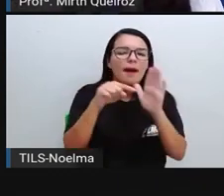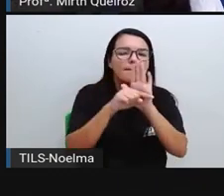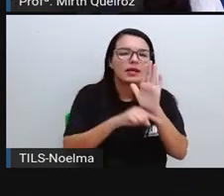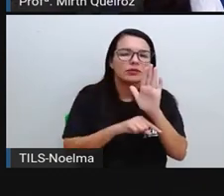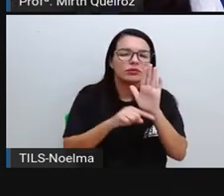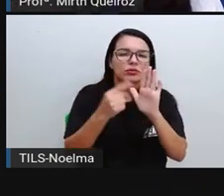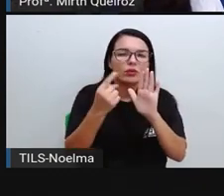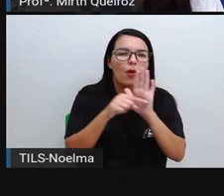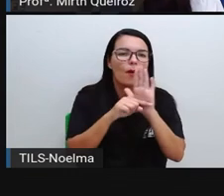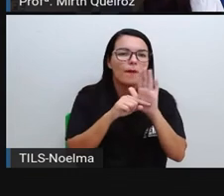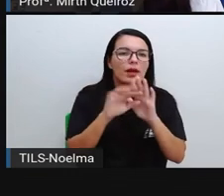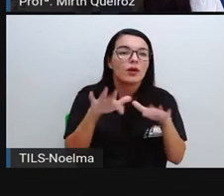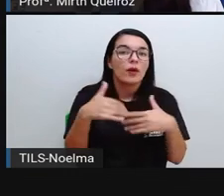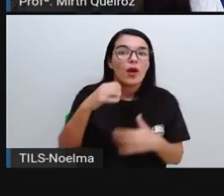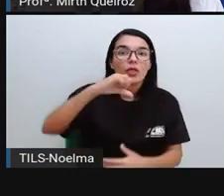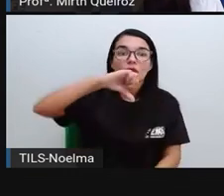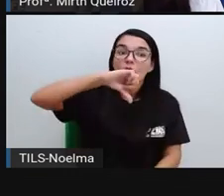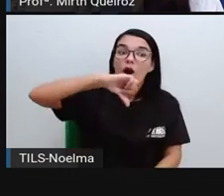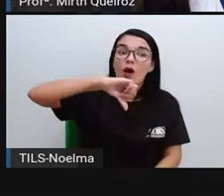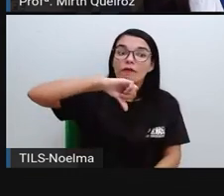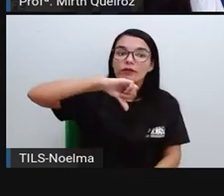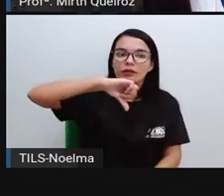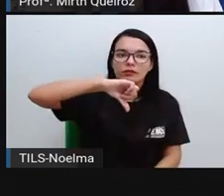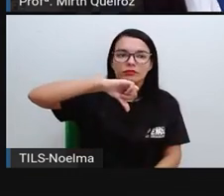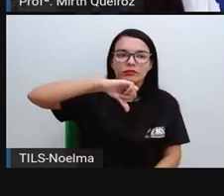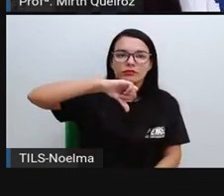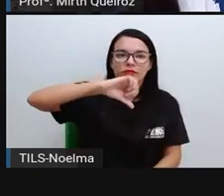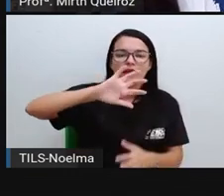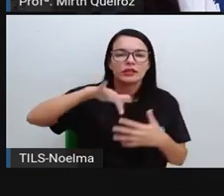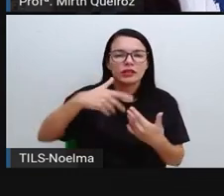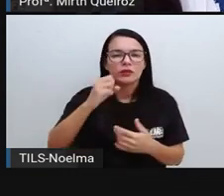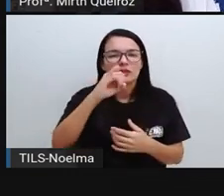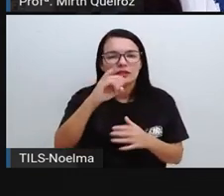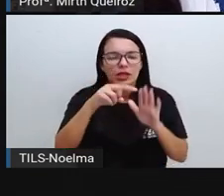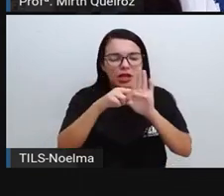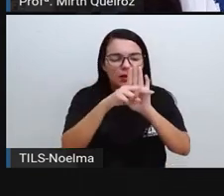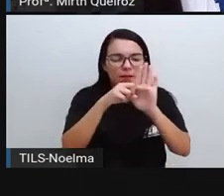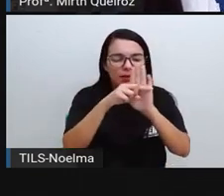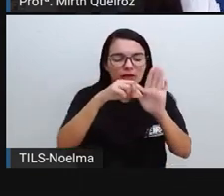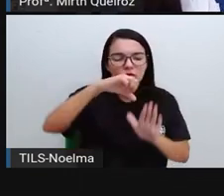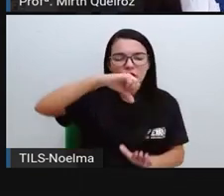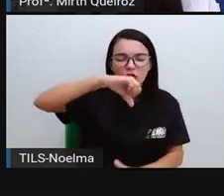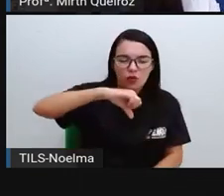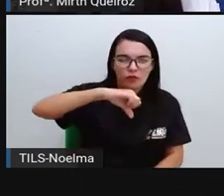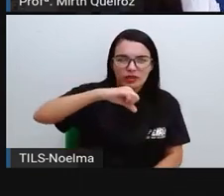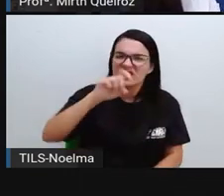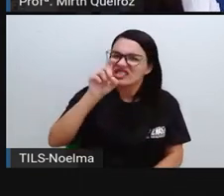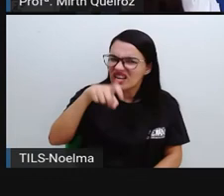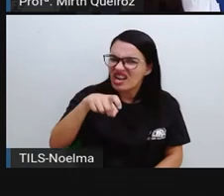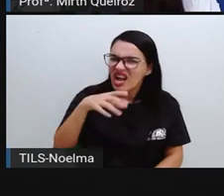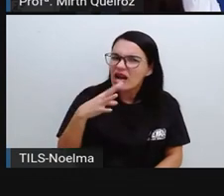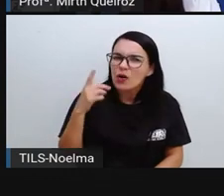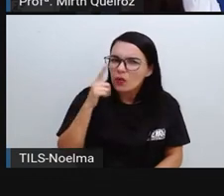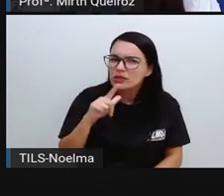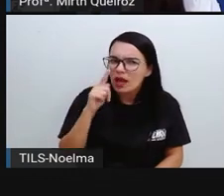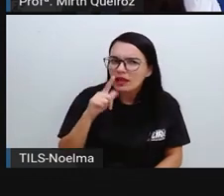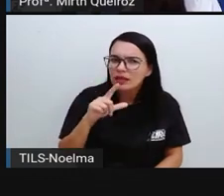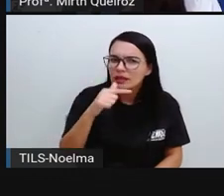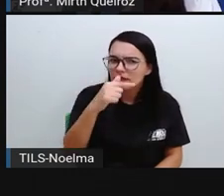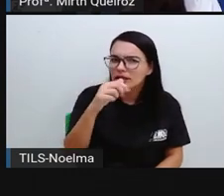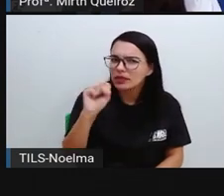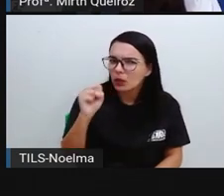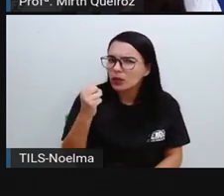1 a menos de 10 seria quanto? 9. Se a gente diminuir por 9, será que a gente consegue o